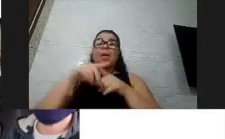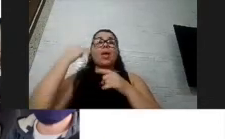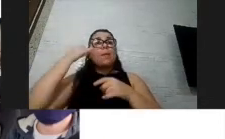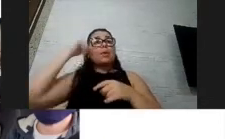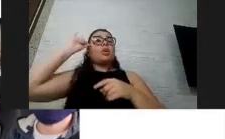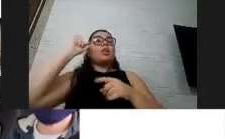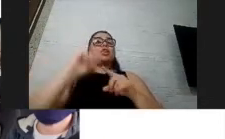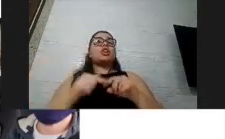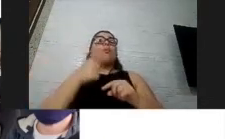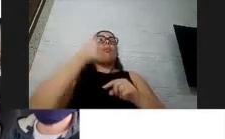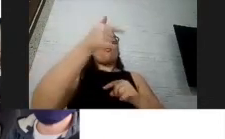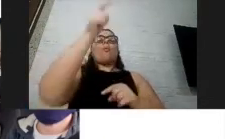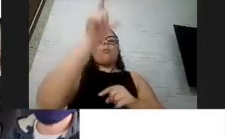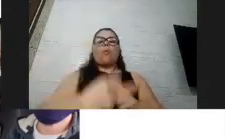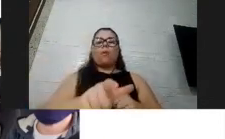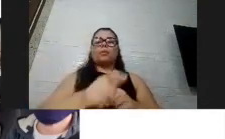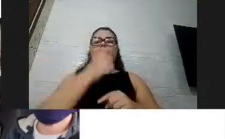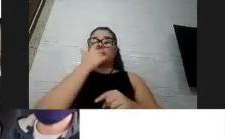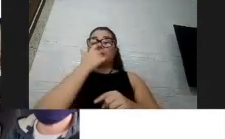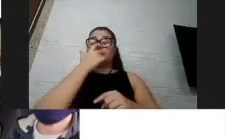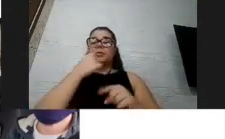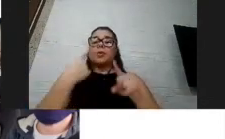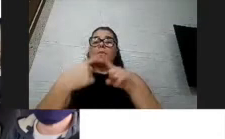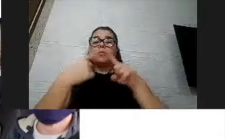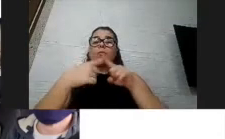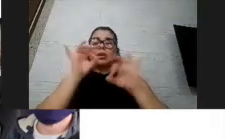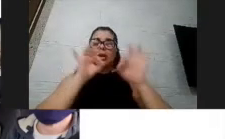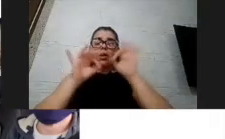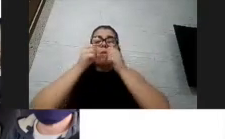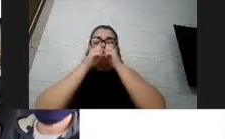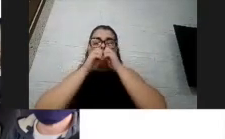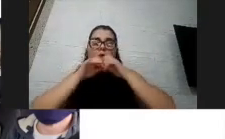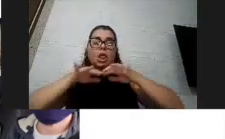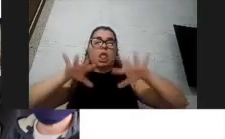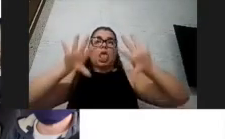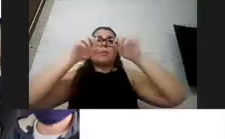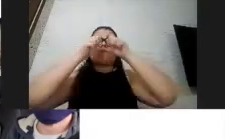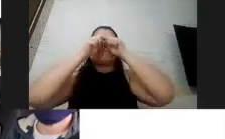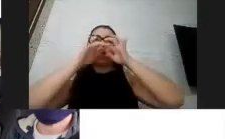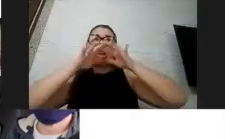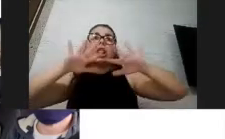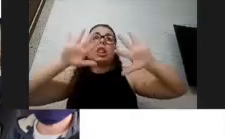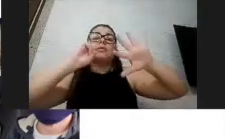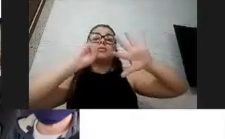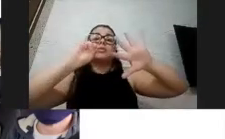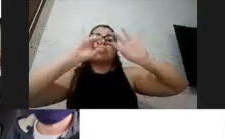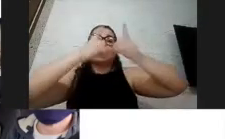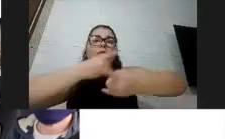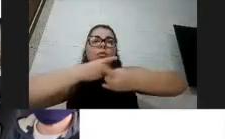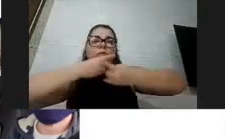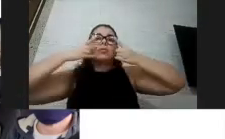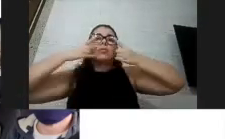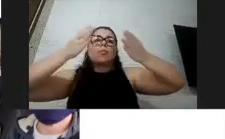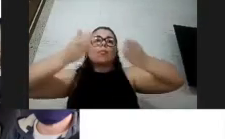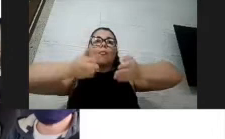vírus, porque o vírus sai aqui pela nossa boca e pelo nosso nariz, certo? Então, quando a gente bota a máscara, a gente